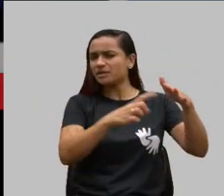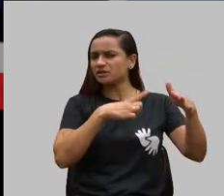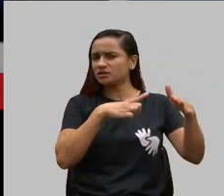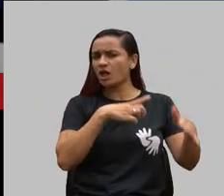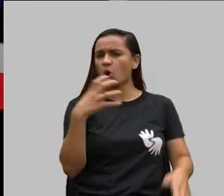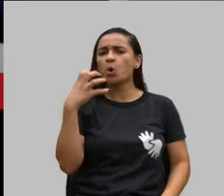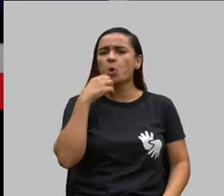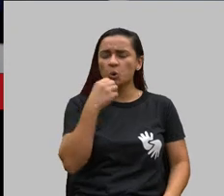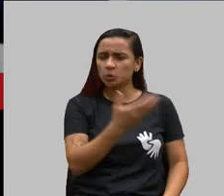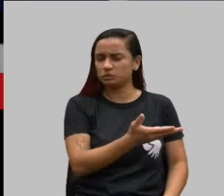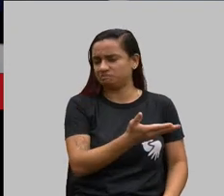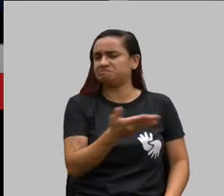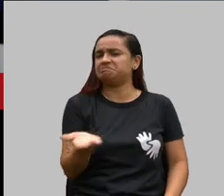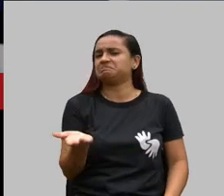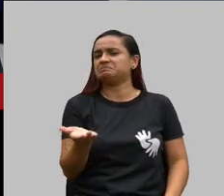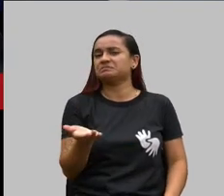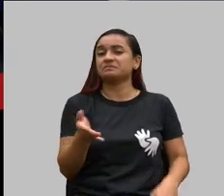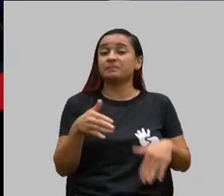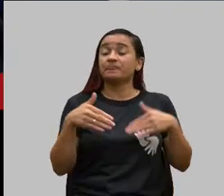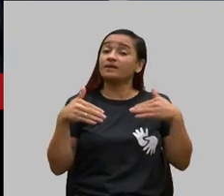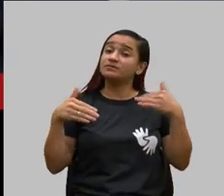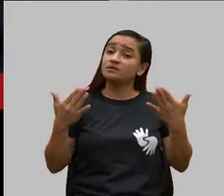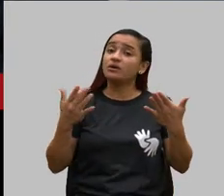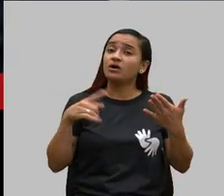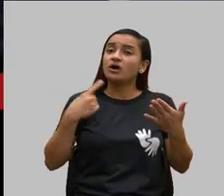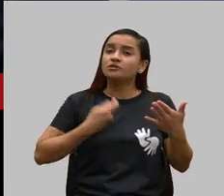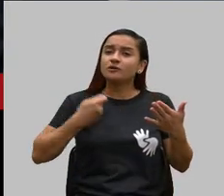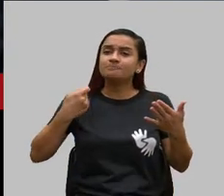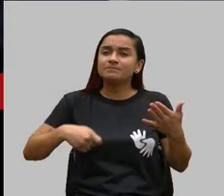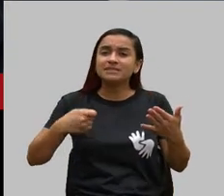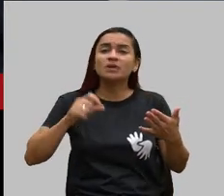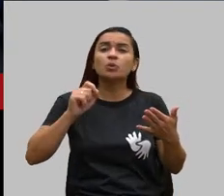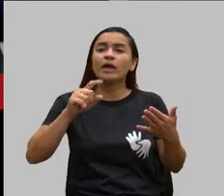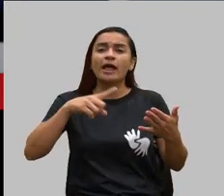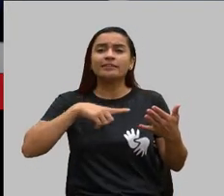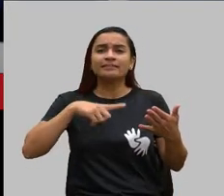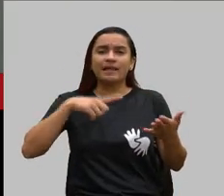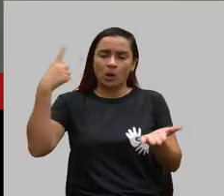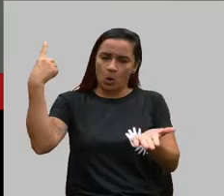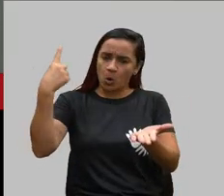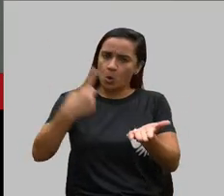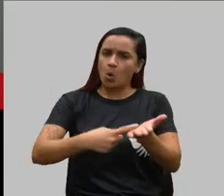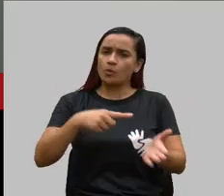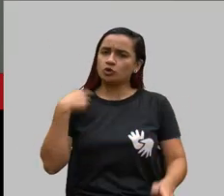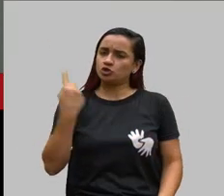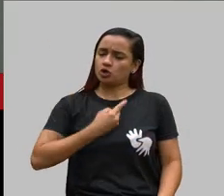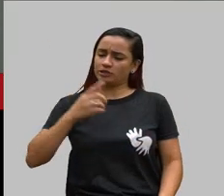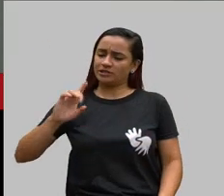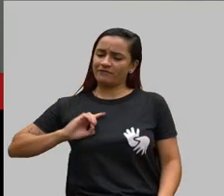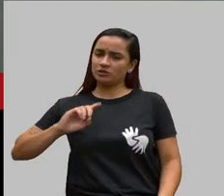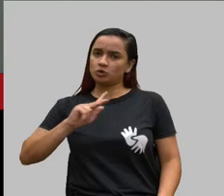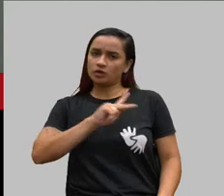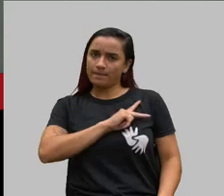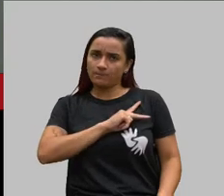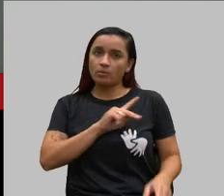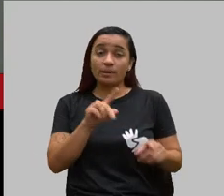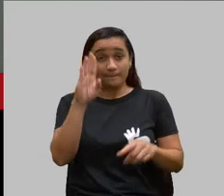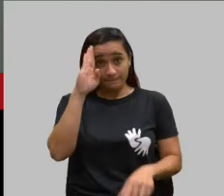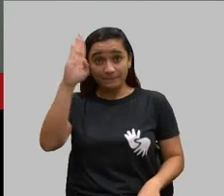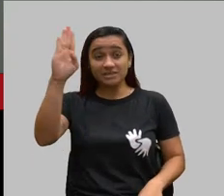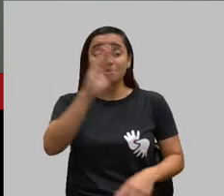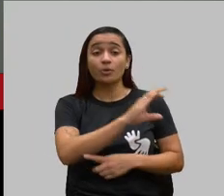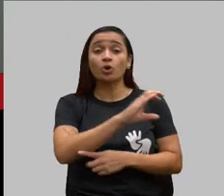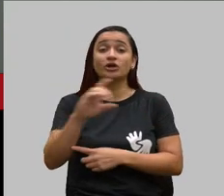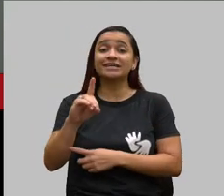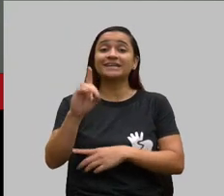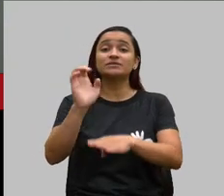Então, a gente tem que ter, e aí, vocês podem ter o compromisso da defensoria pública, principalmente da coordenação estadual, porque